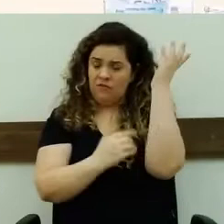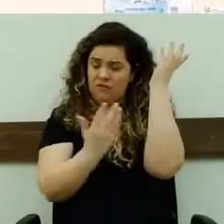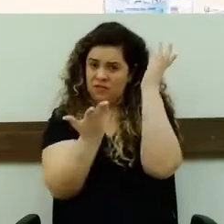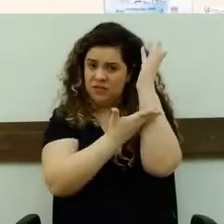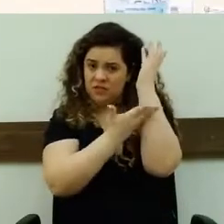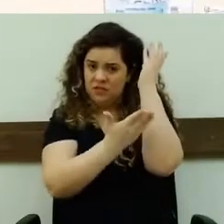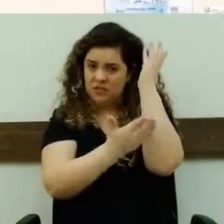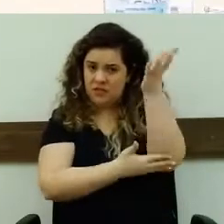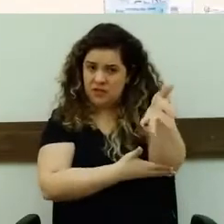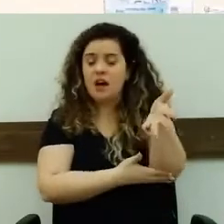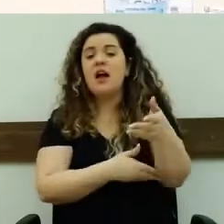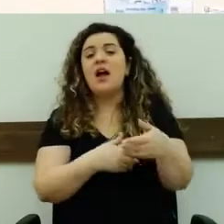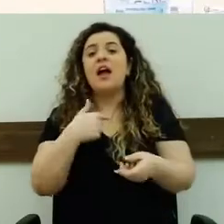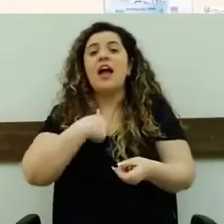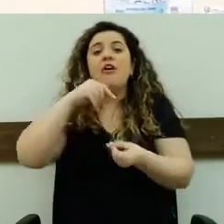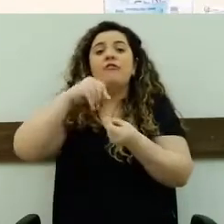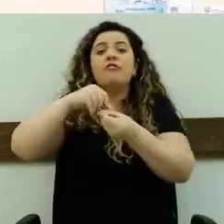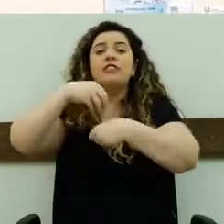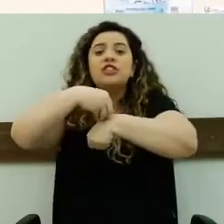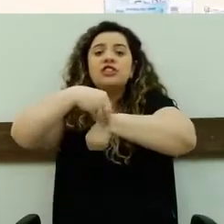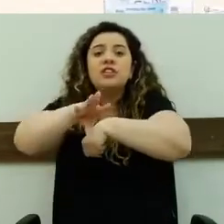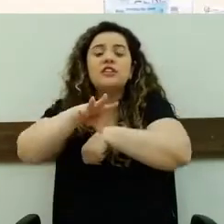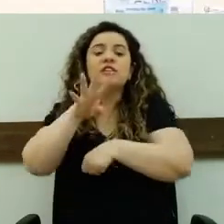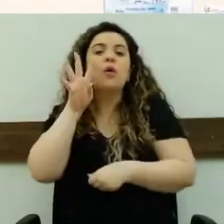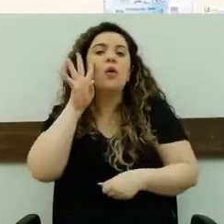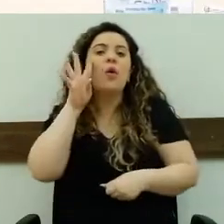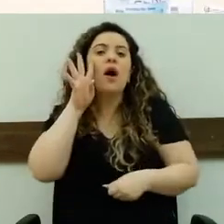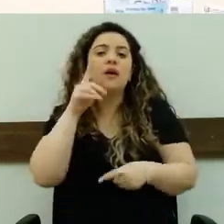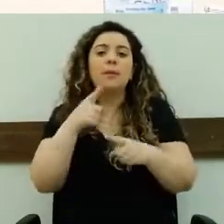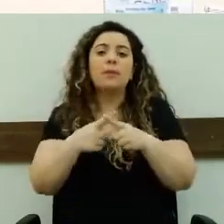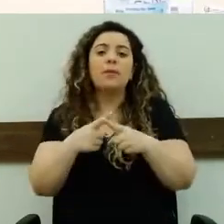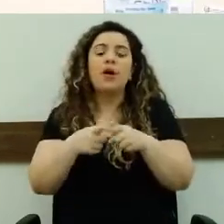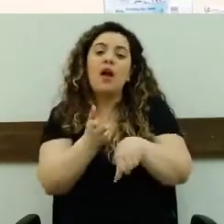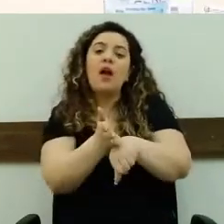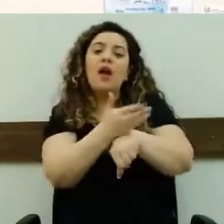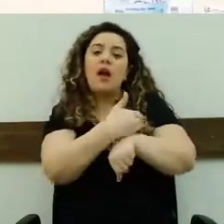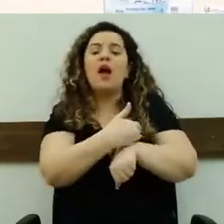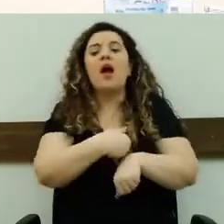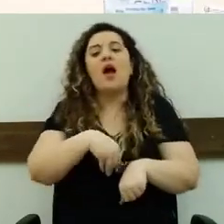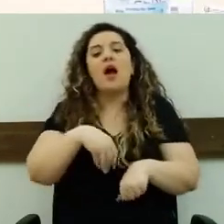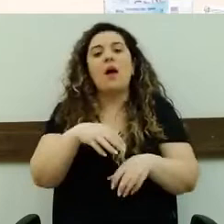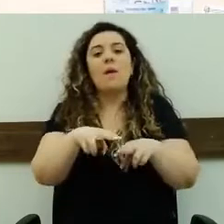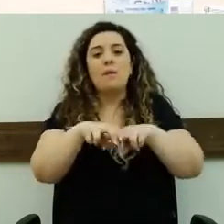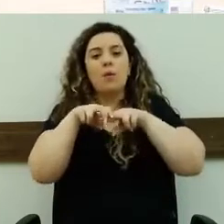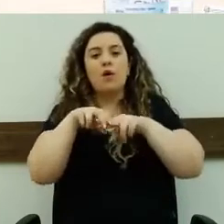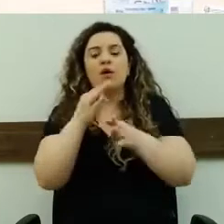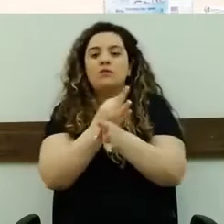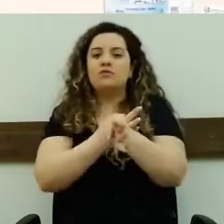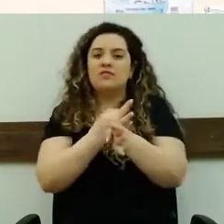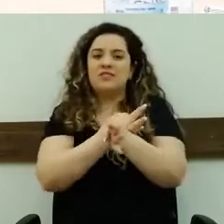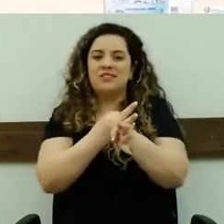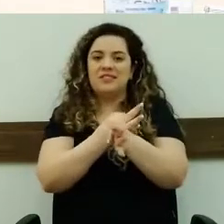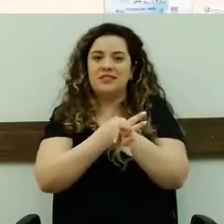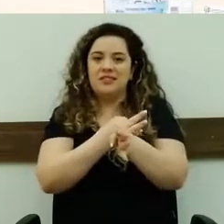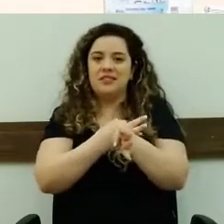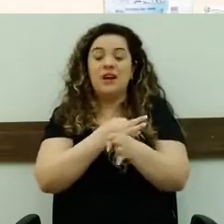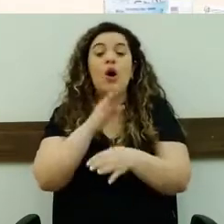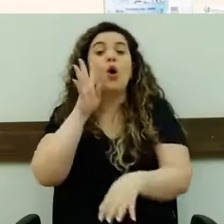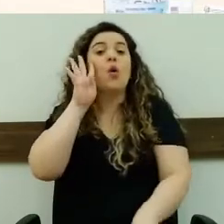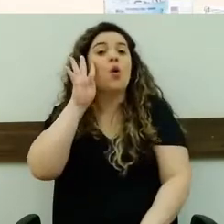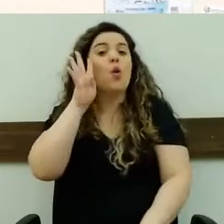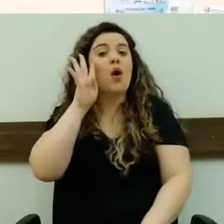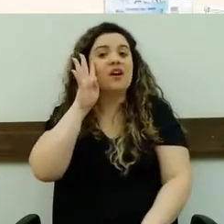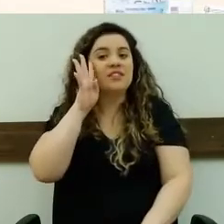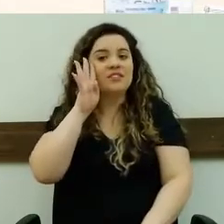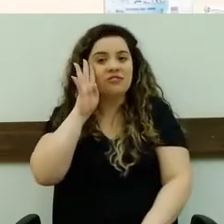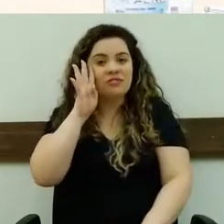a nossa sessão foi adiada pelo feriado, e na quarta deu aquela ventania toda e realmente a